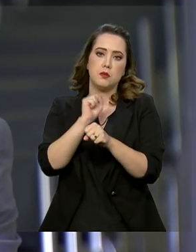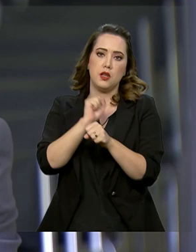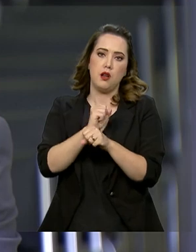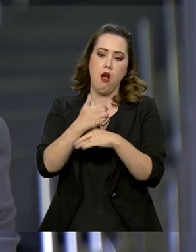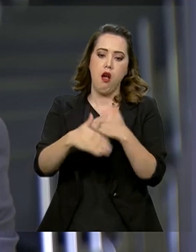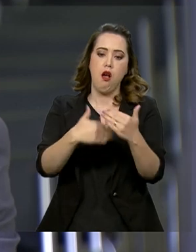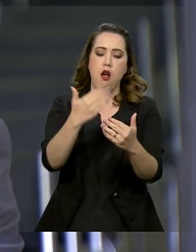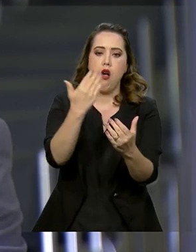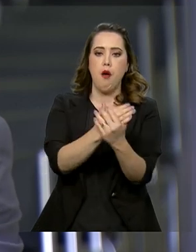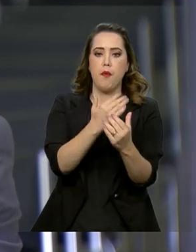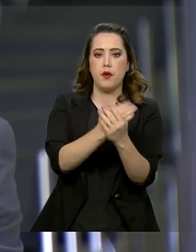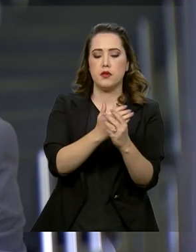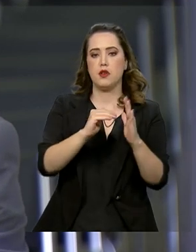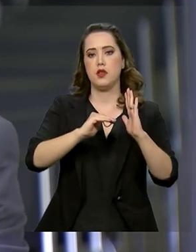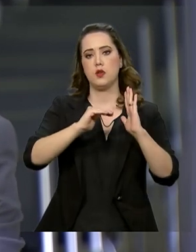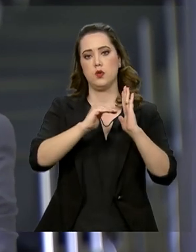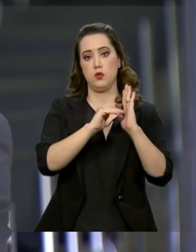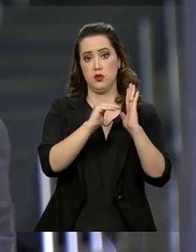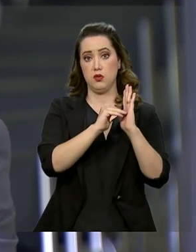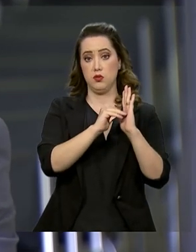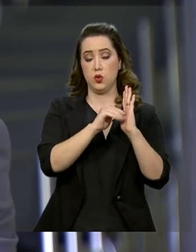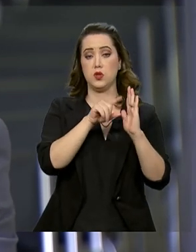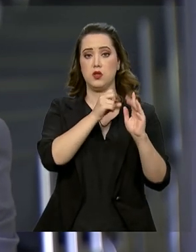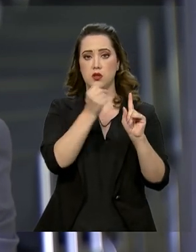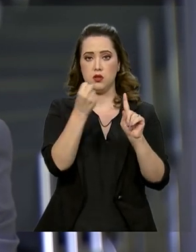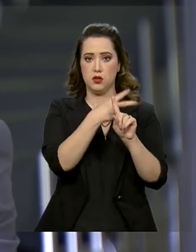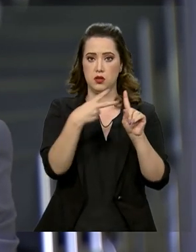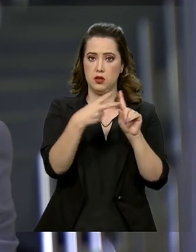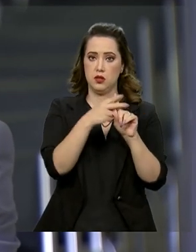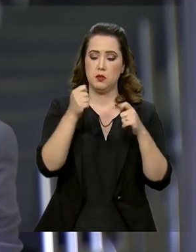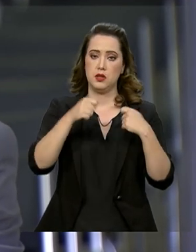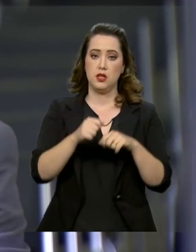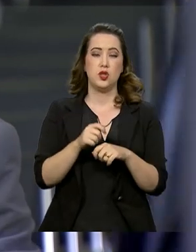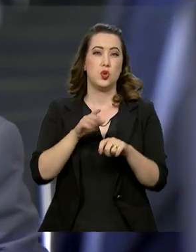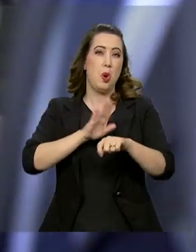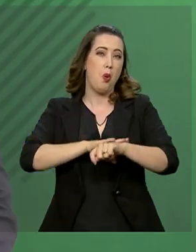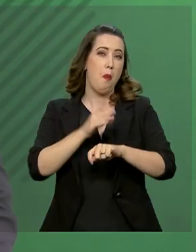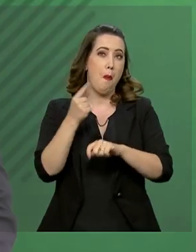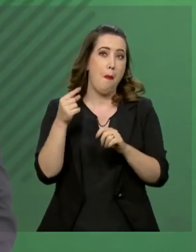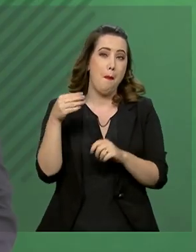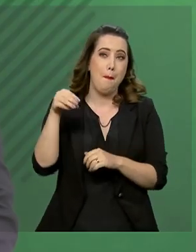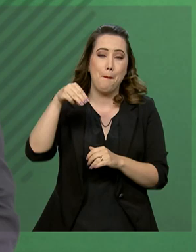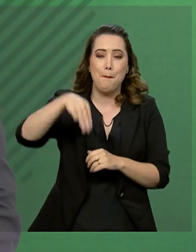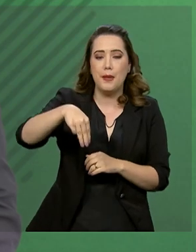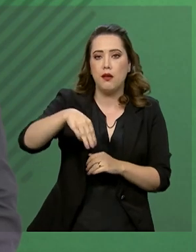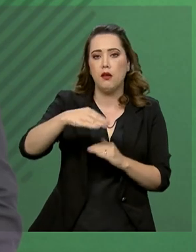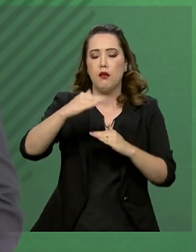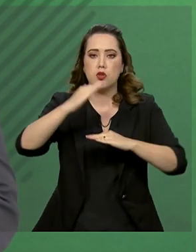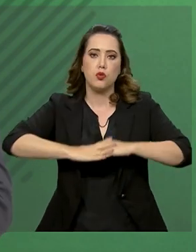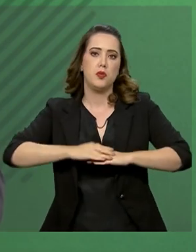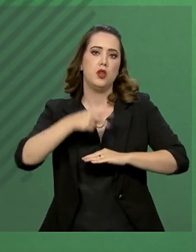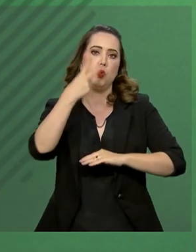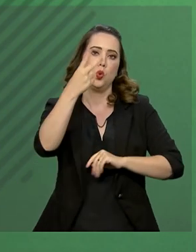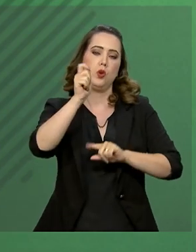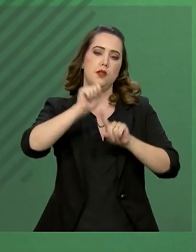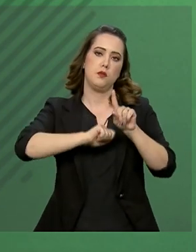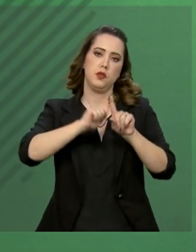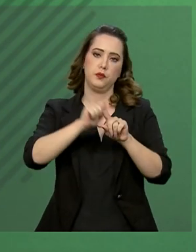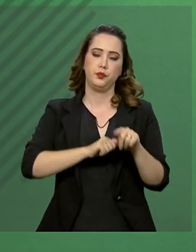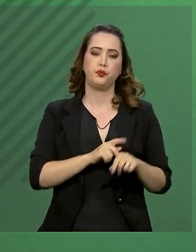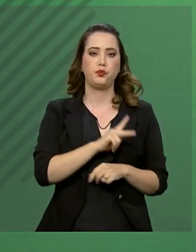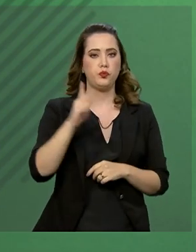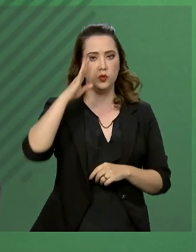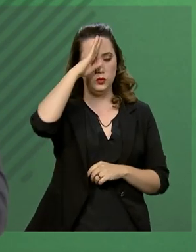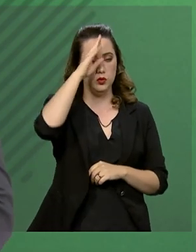da Previdência no Senado, de que seriam pelo menos aí dois meses. Obrigado. O senhor presidente entende que os comentários